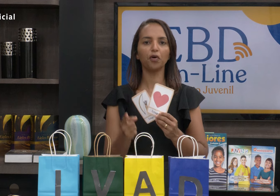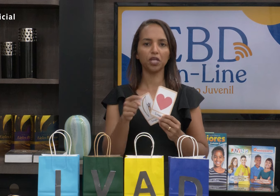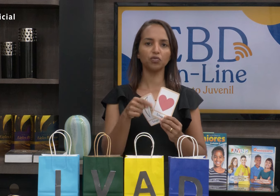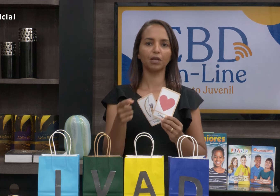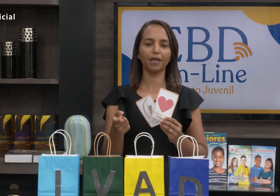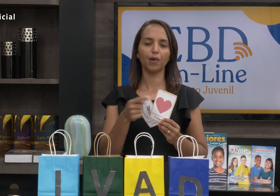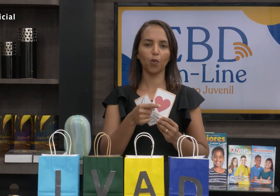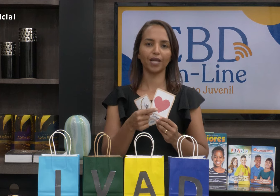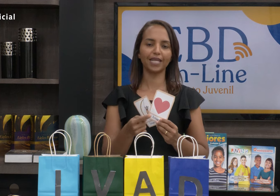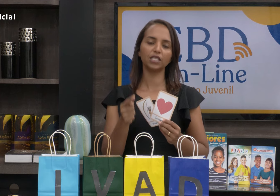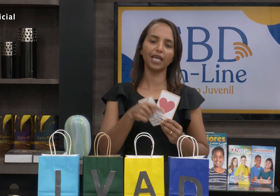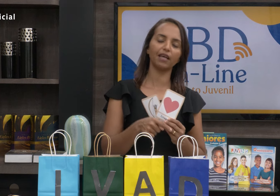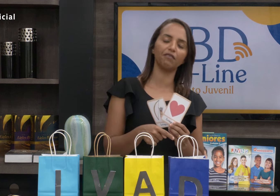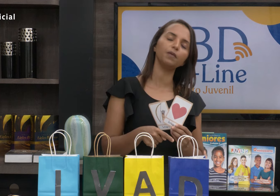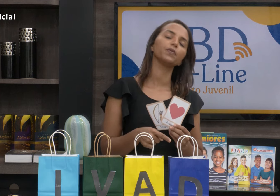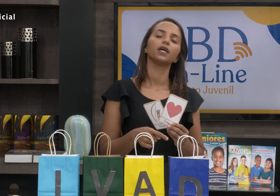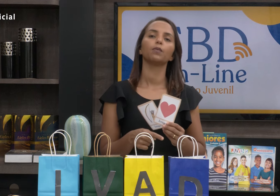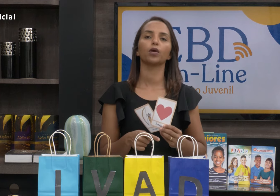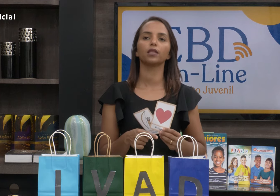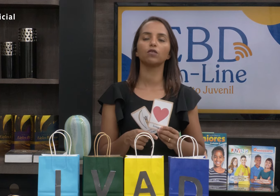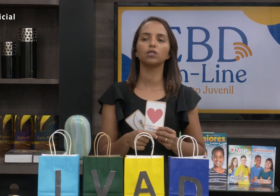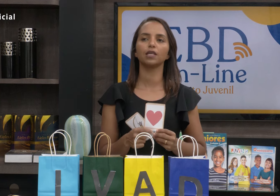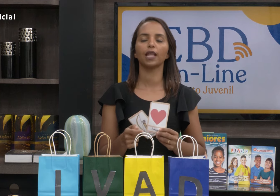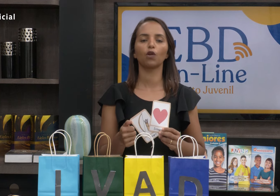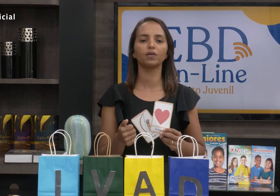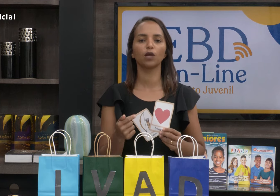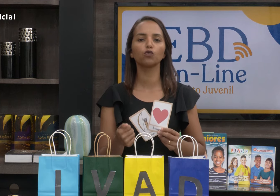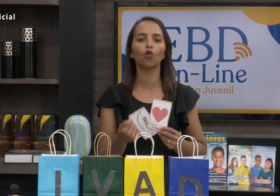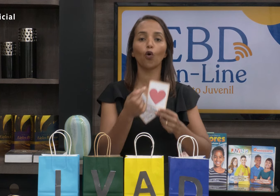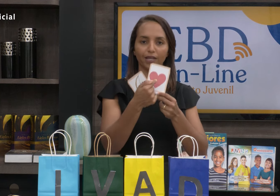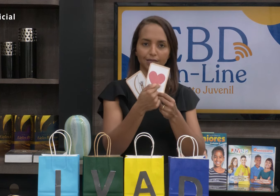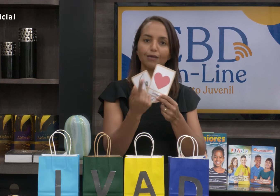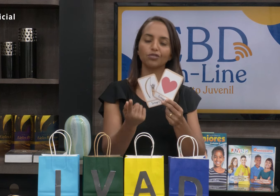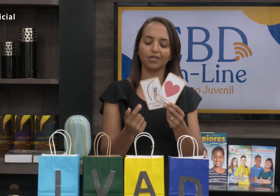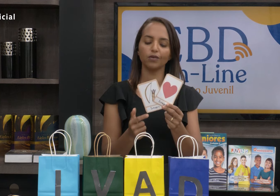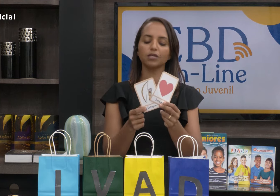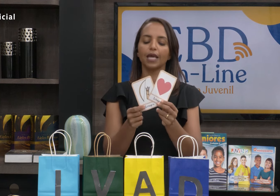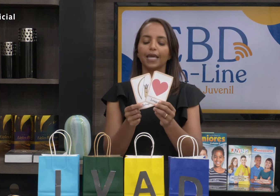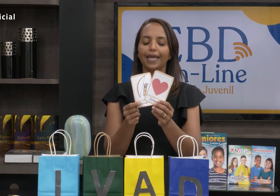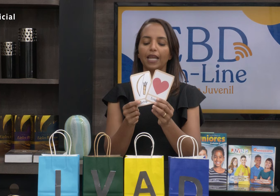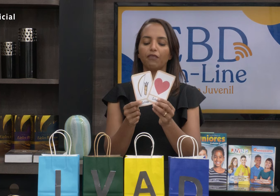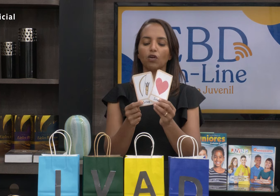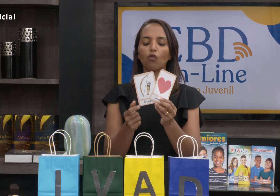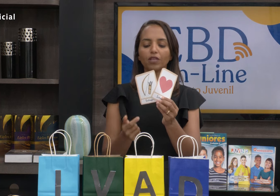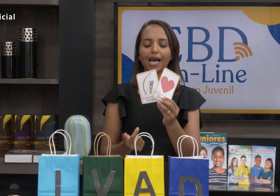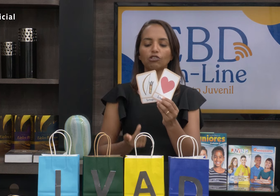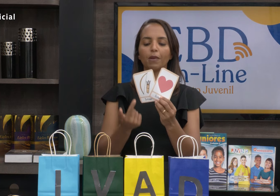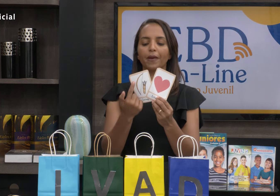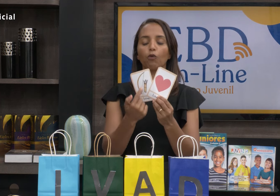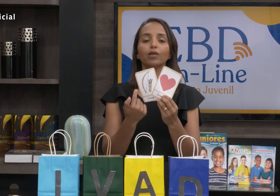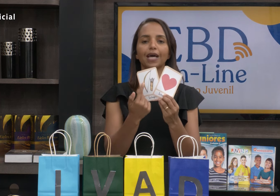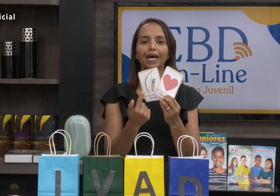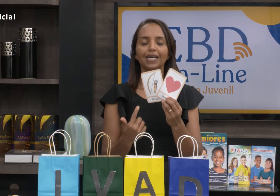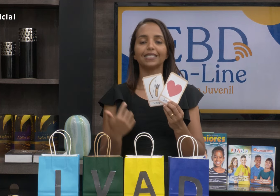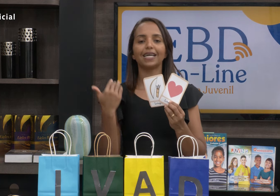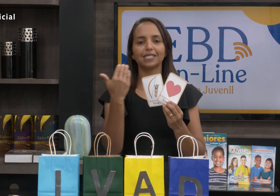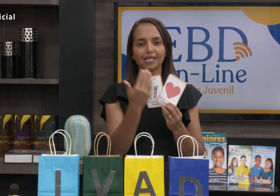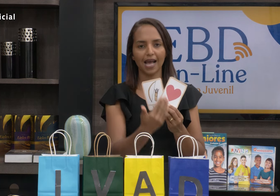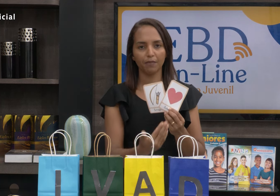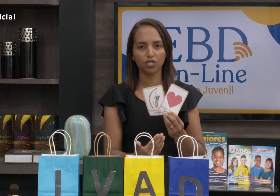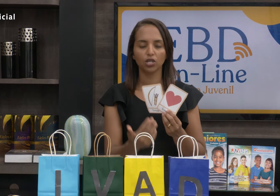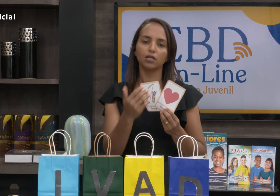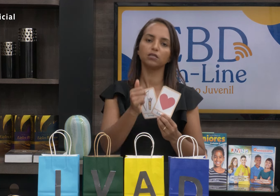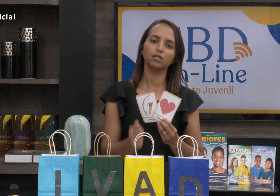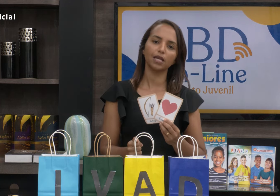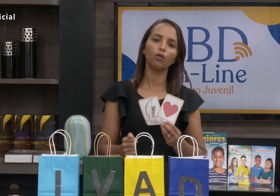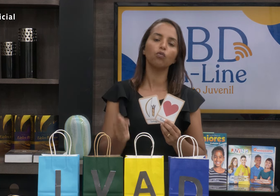um coração bom, e isso também é uma qualidade de Davi, porque Deus disse que ele era o homem segundo o coração de Deus, ele foi convidado também para cuidar das